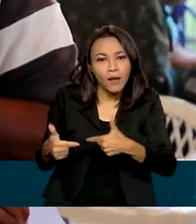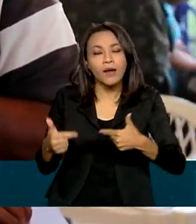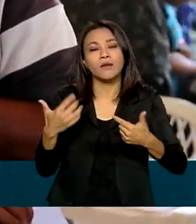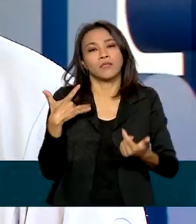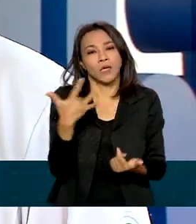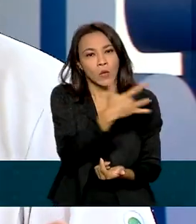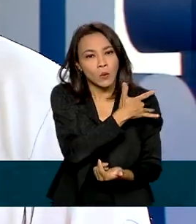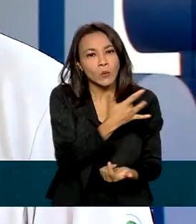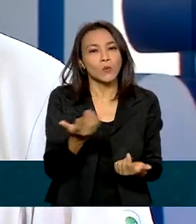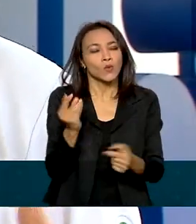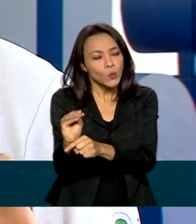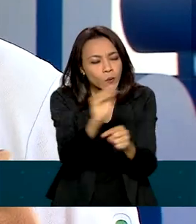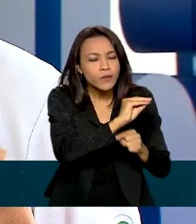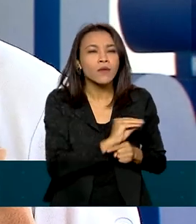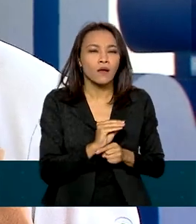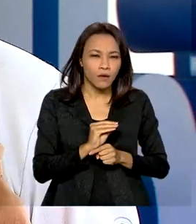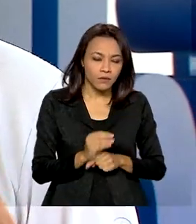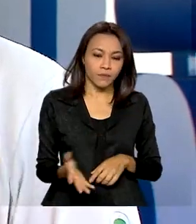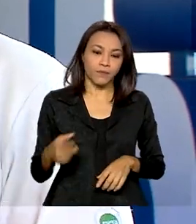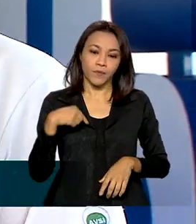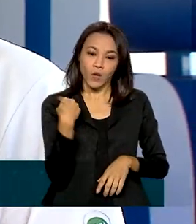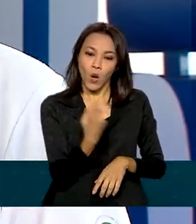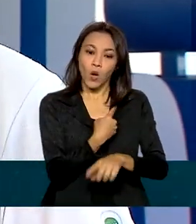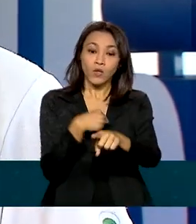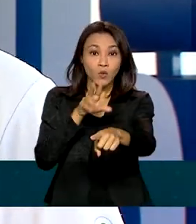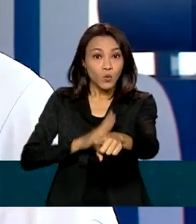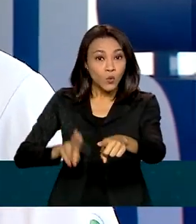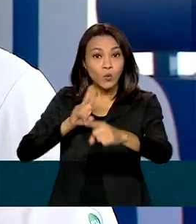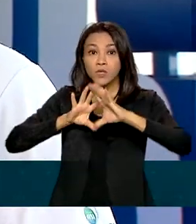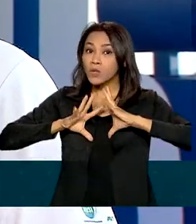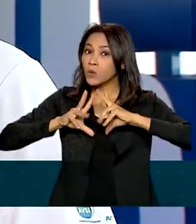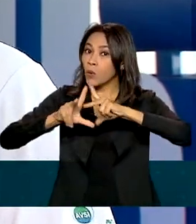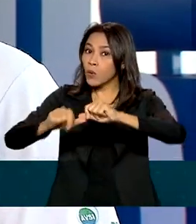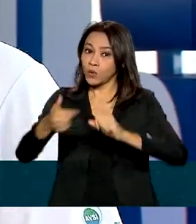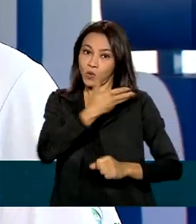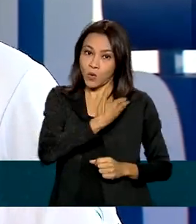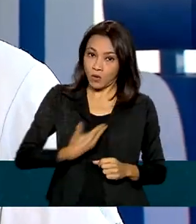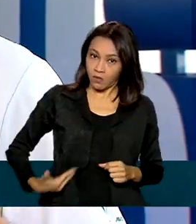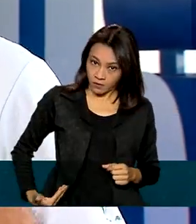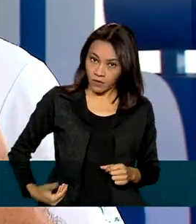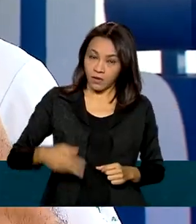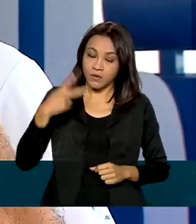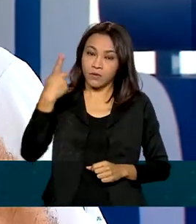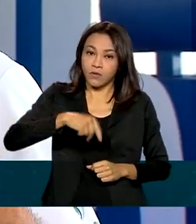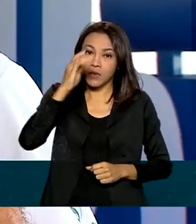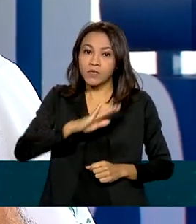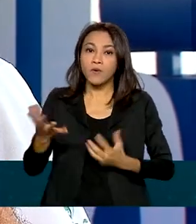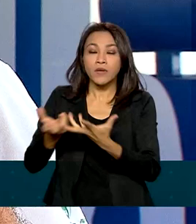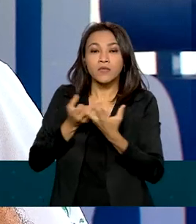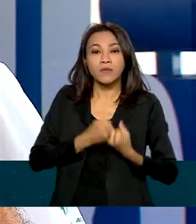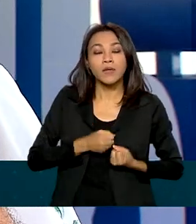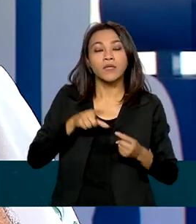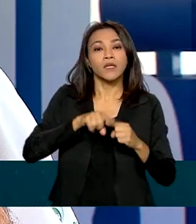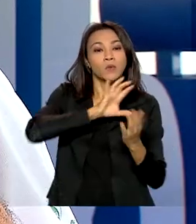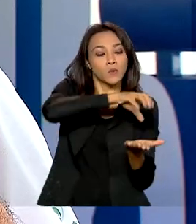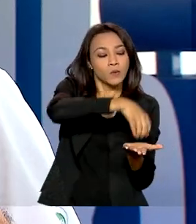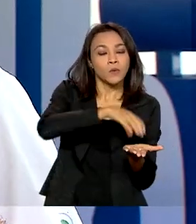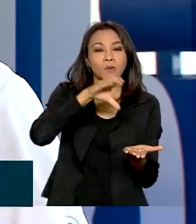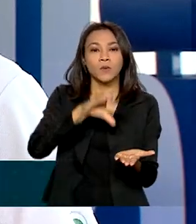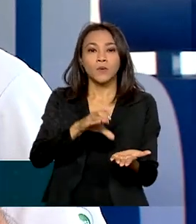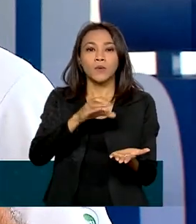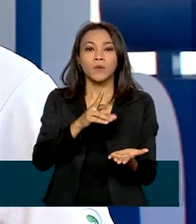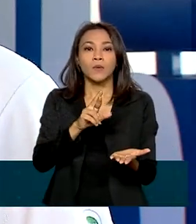saúde. A gente usa tudo aquilo que o sistema público nos oferece. O CRAS, o CRES, as